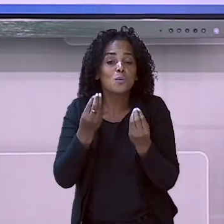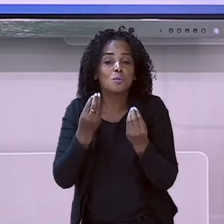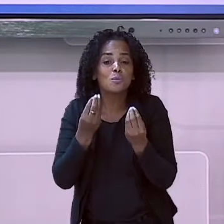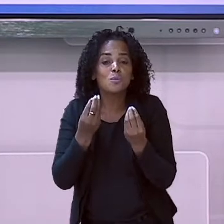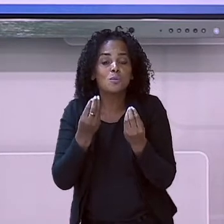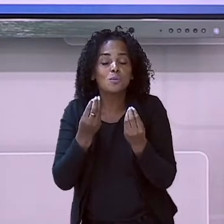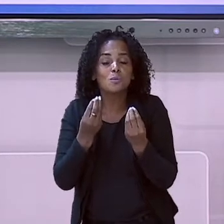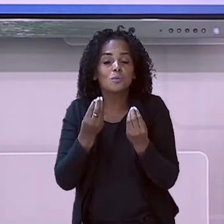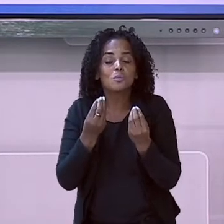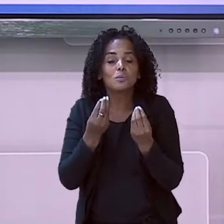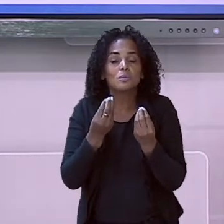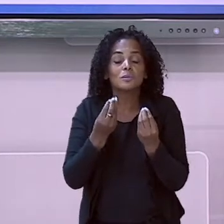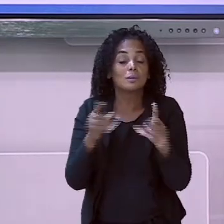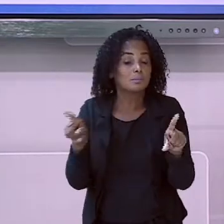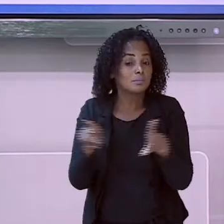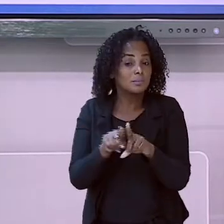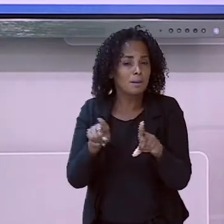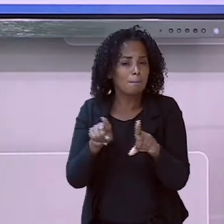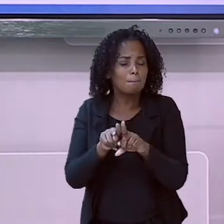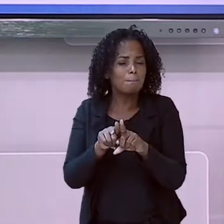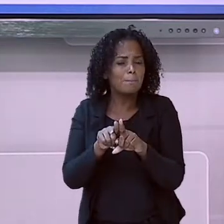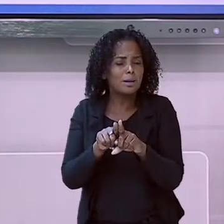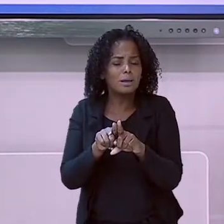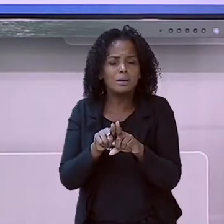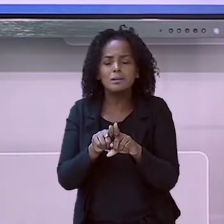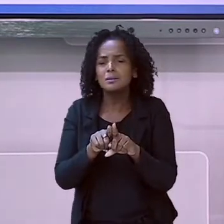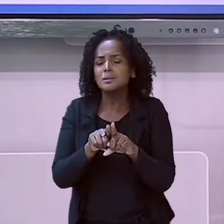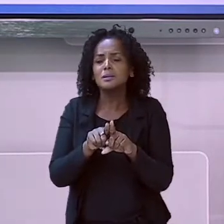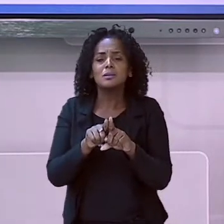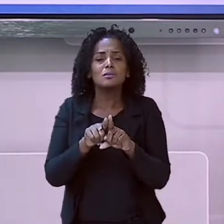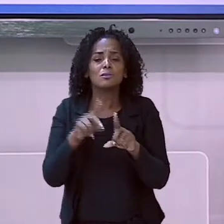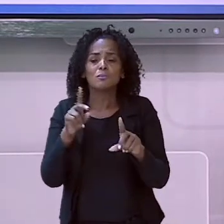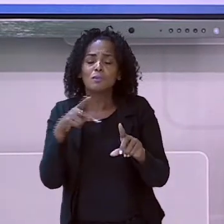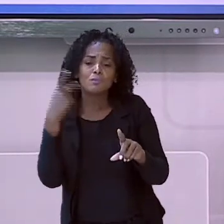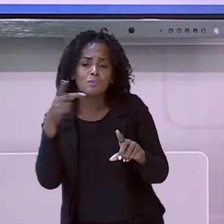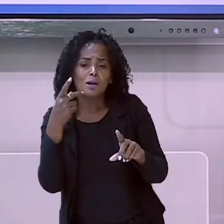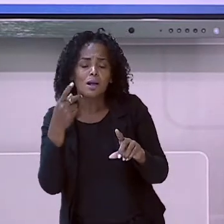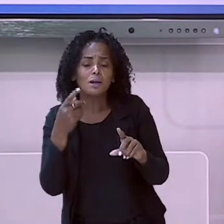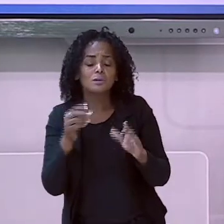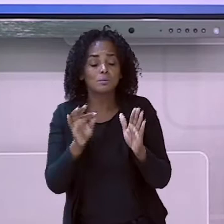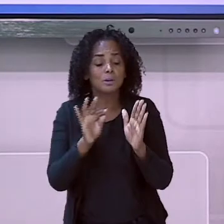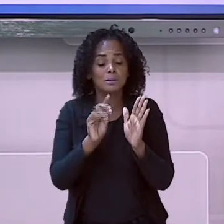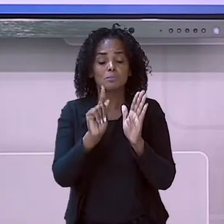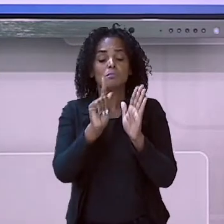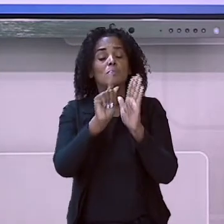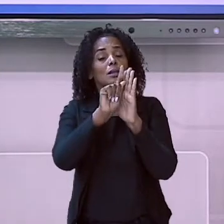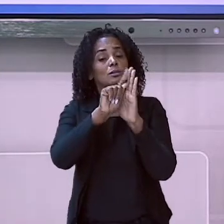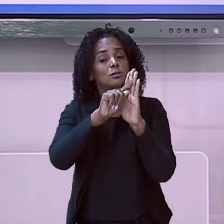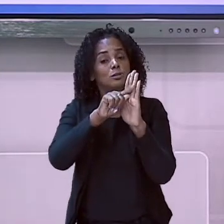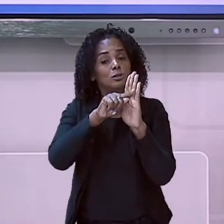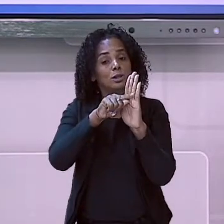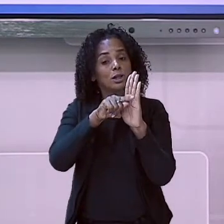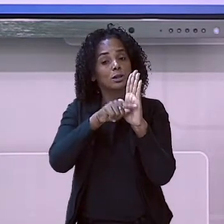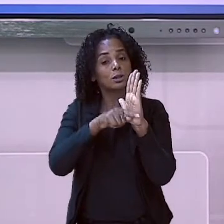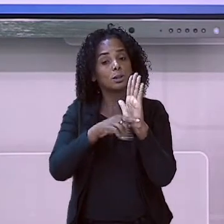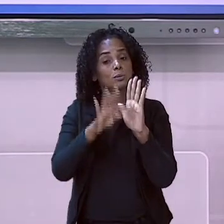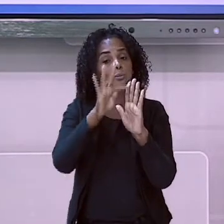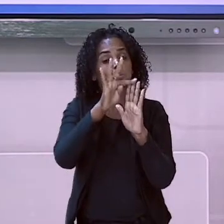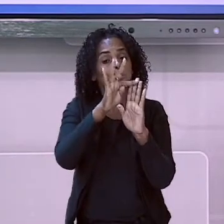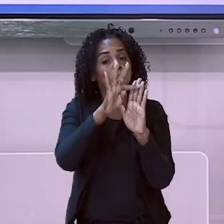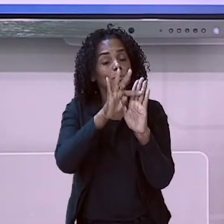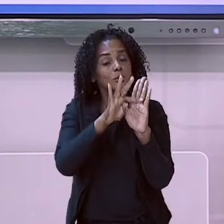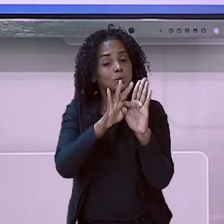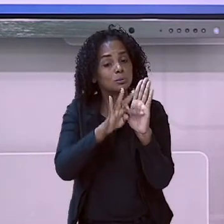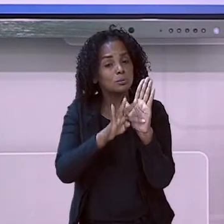textual. Você já ouviu a sua professora ou o seu pai, seu responsável, falar sobre